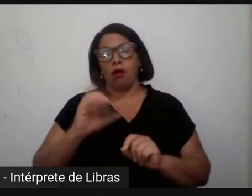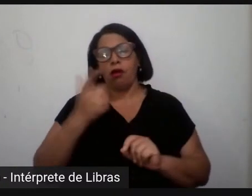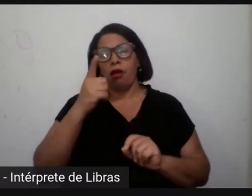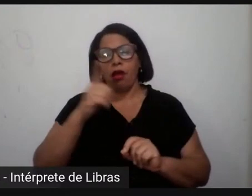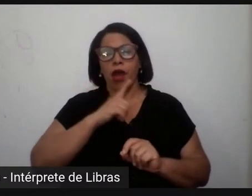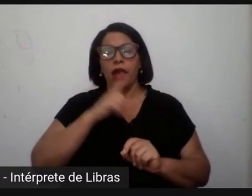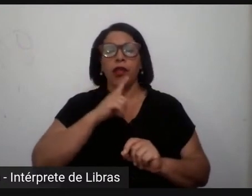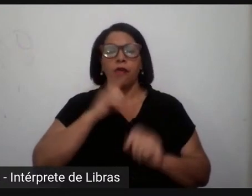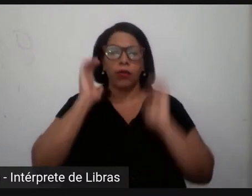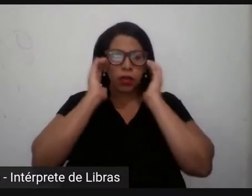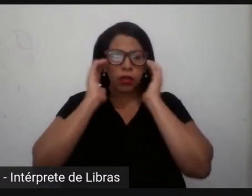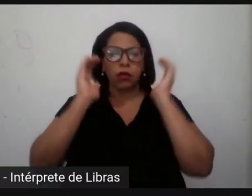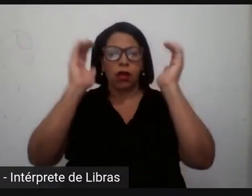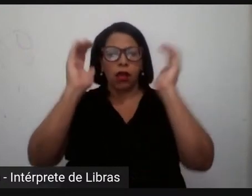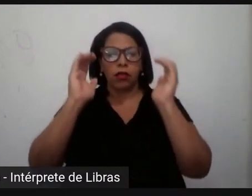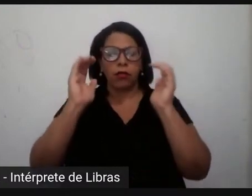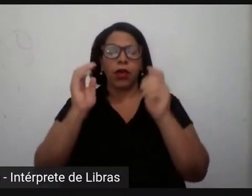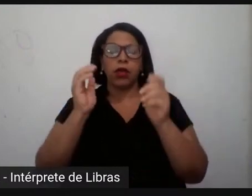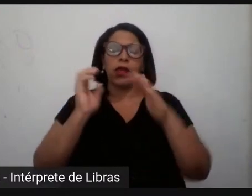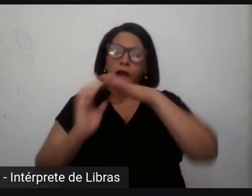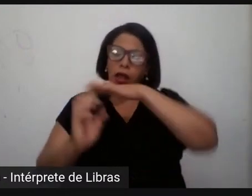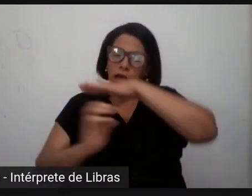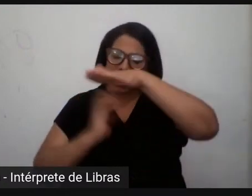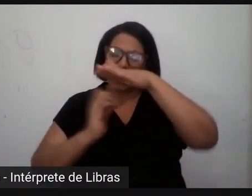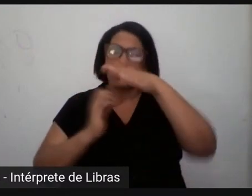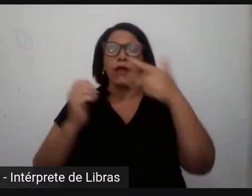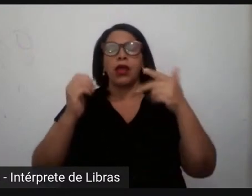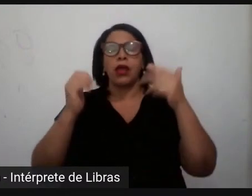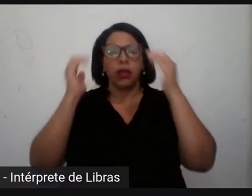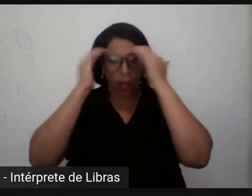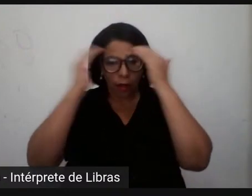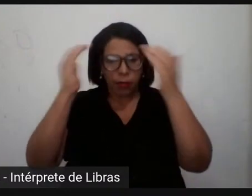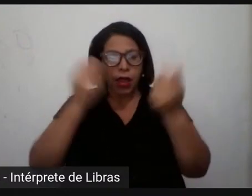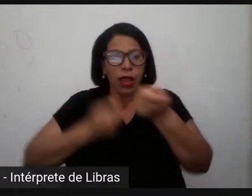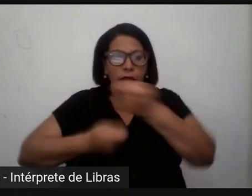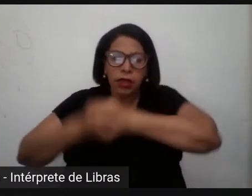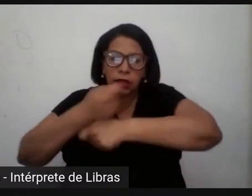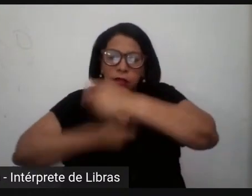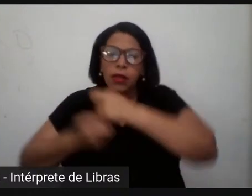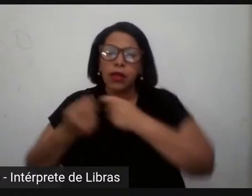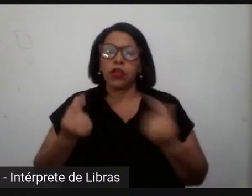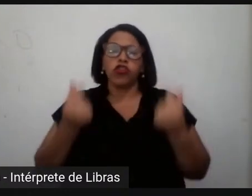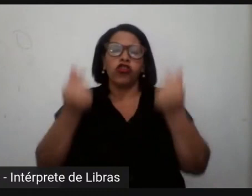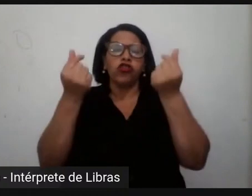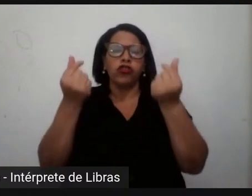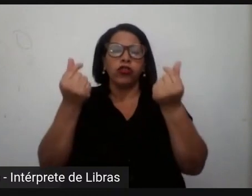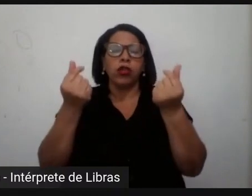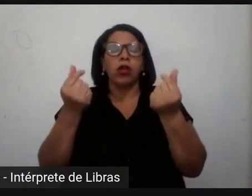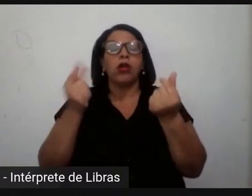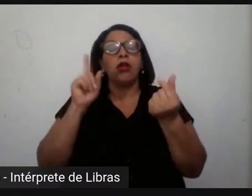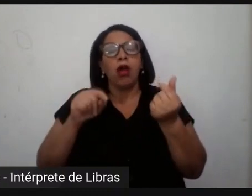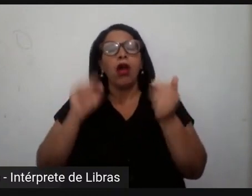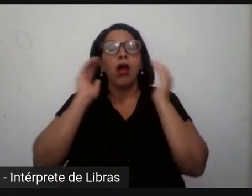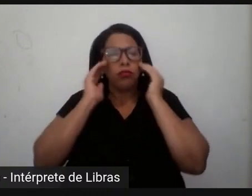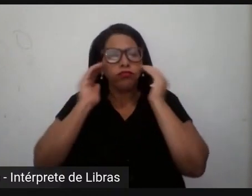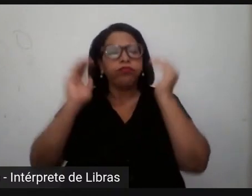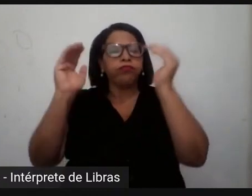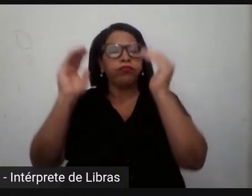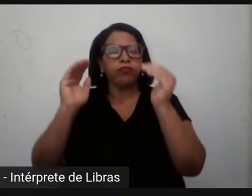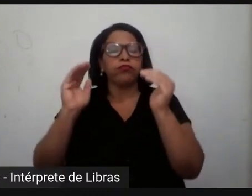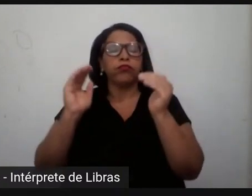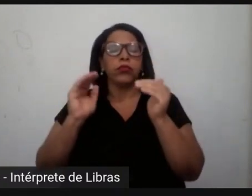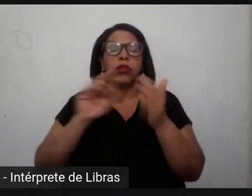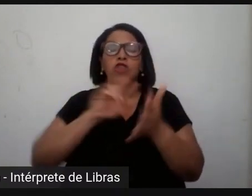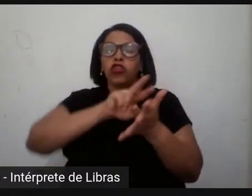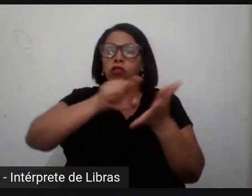respeitar o mercado como segmentos econômicos, que representam a economia, os diversos